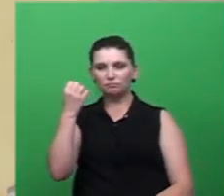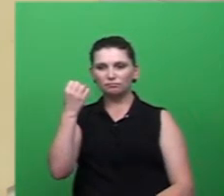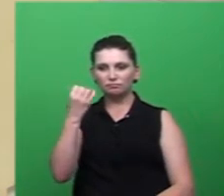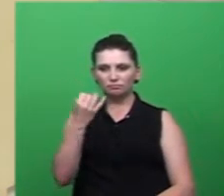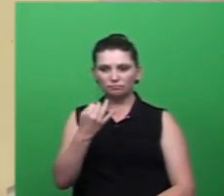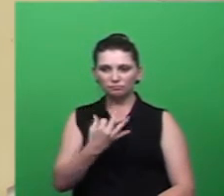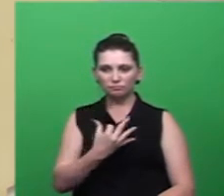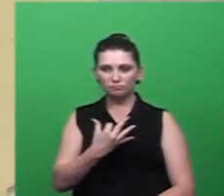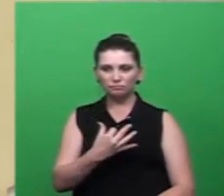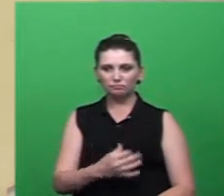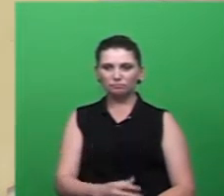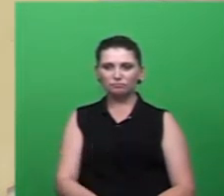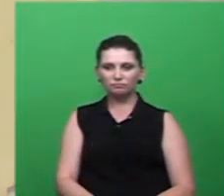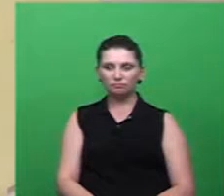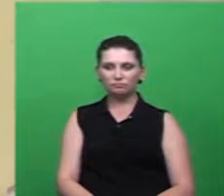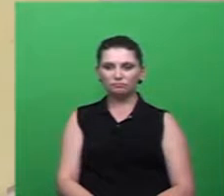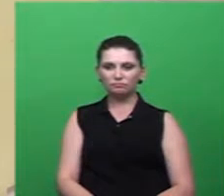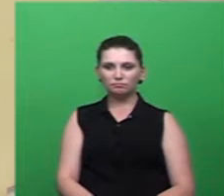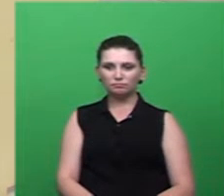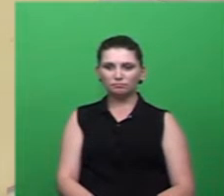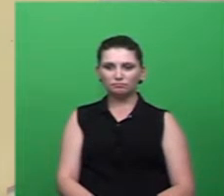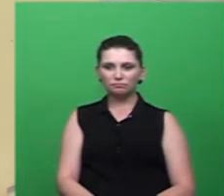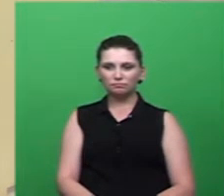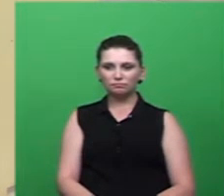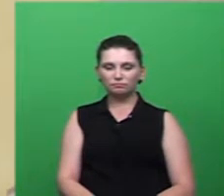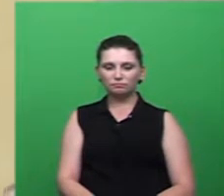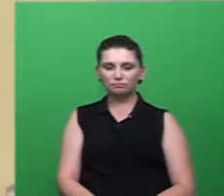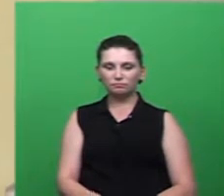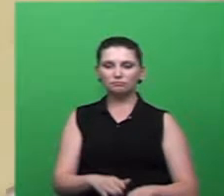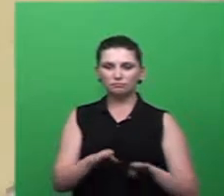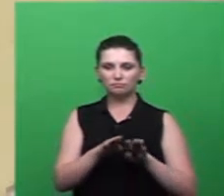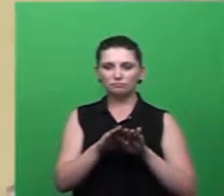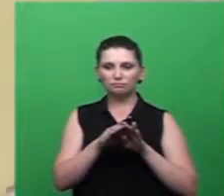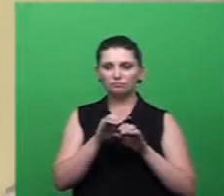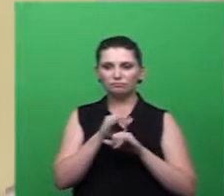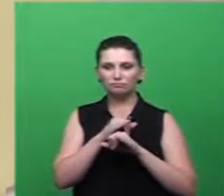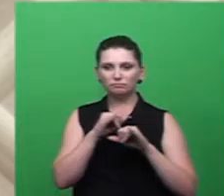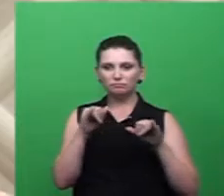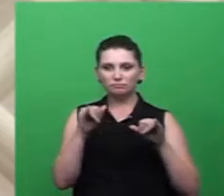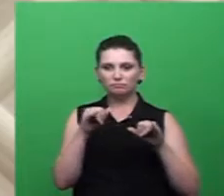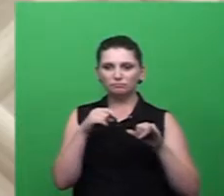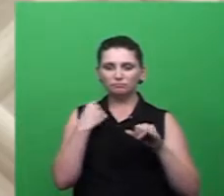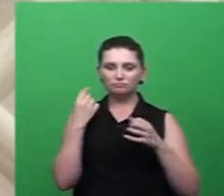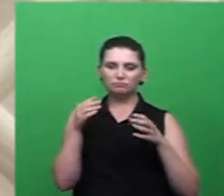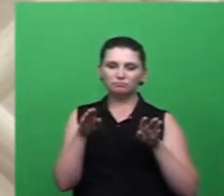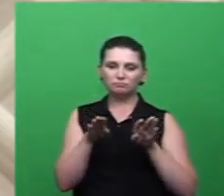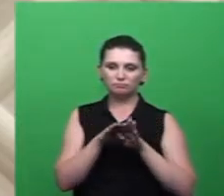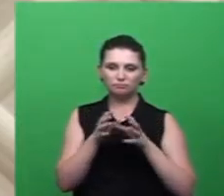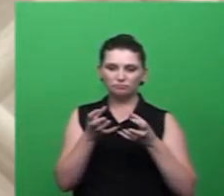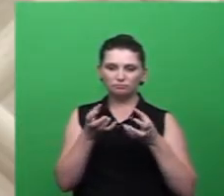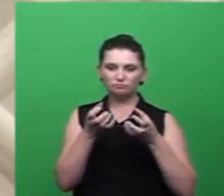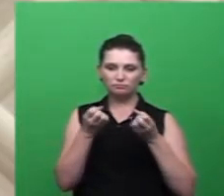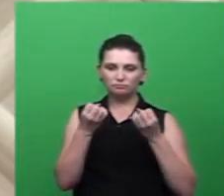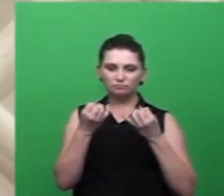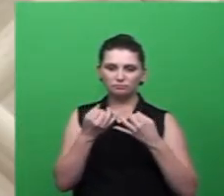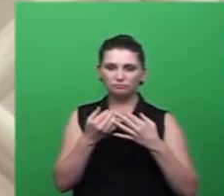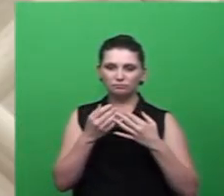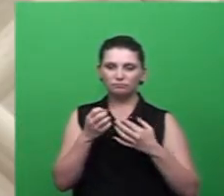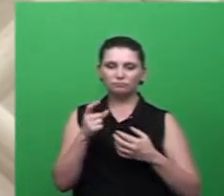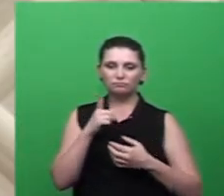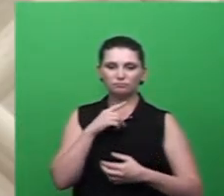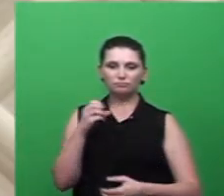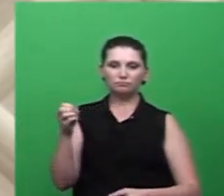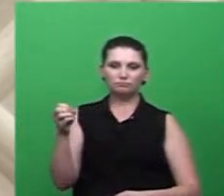identificar e pra levar a informação pra dentro das casas e eu puxo a nossa sardinha aqui também pra um novo programa que a gente adotou aqui no